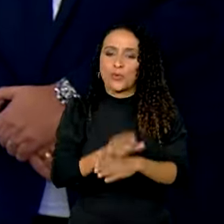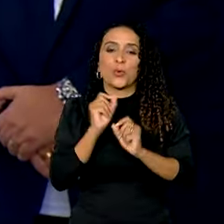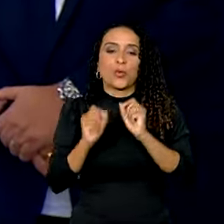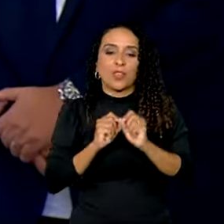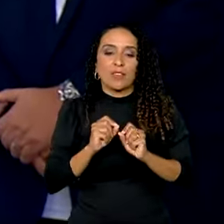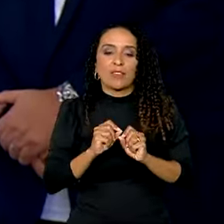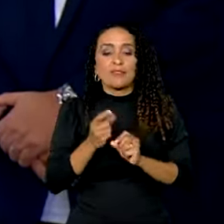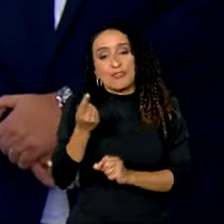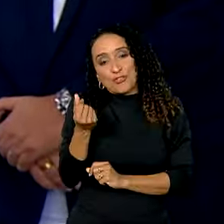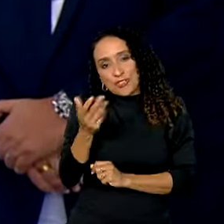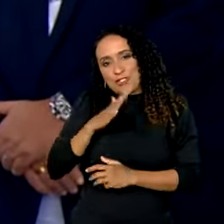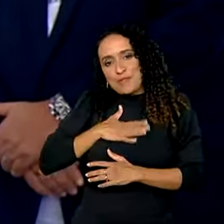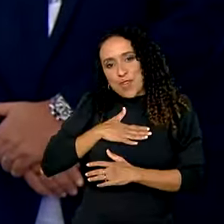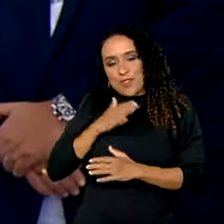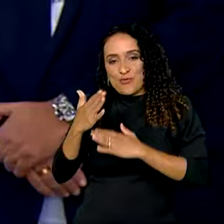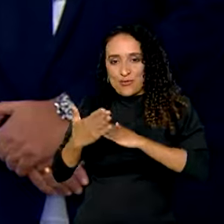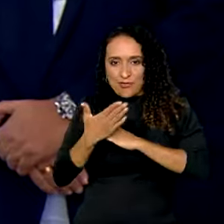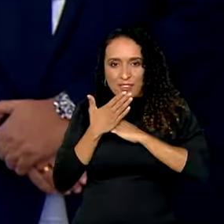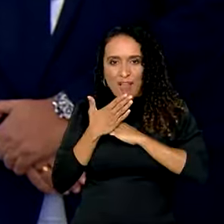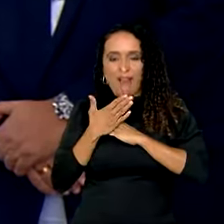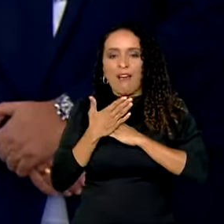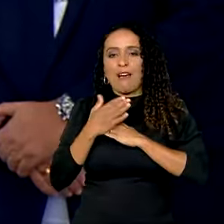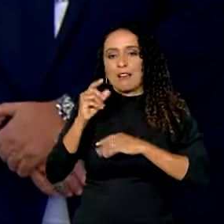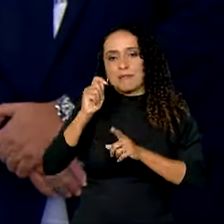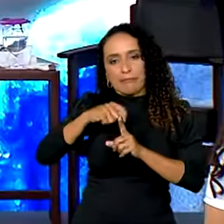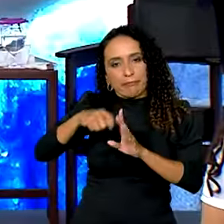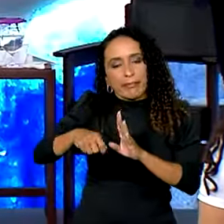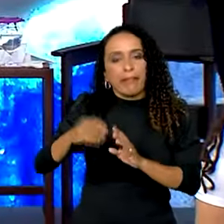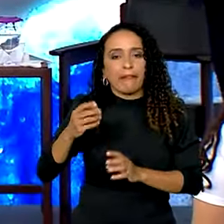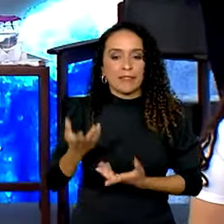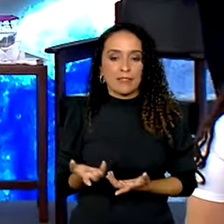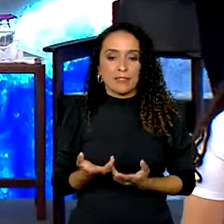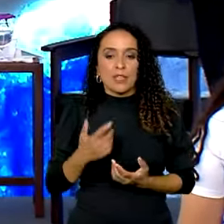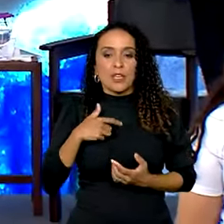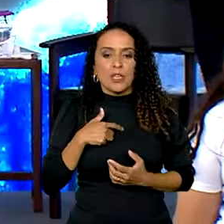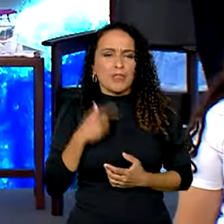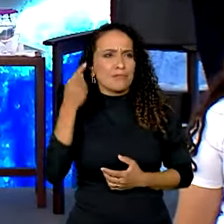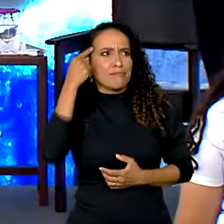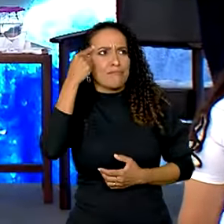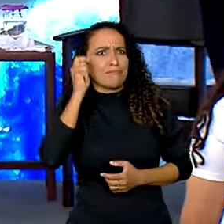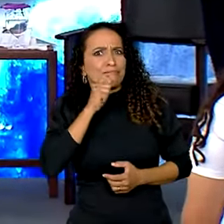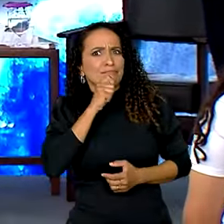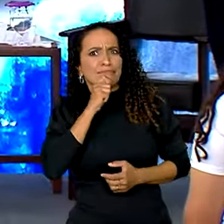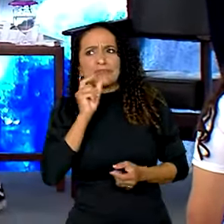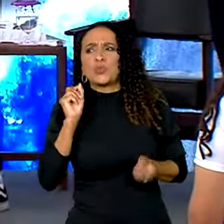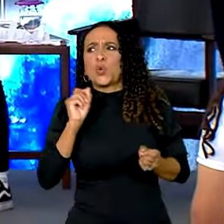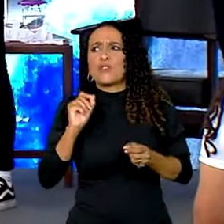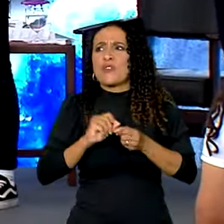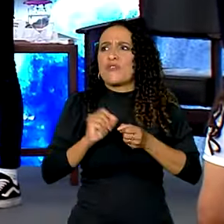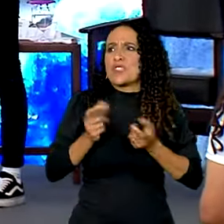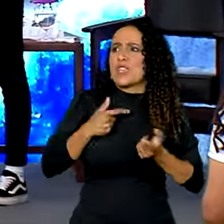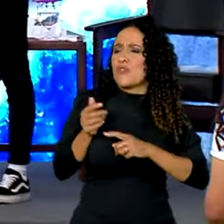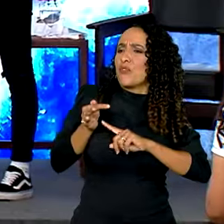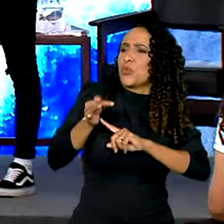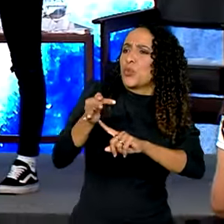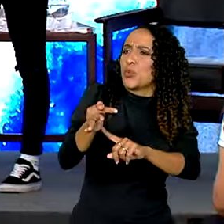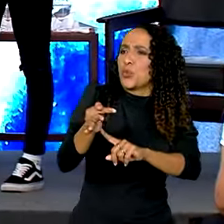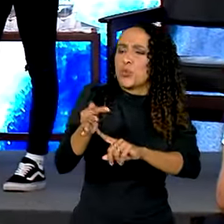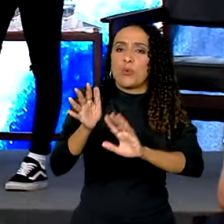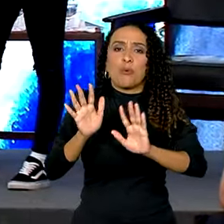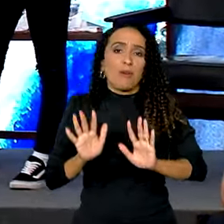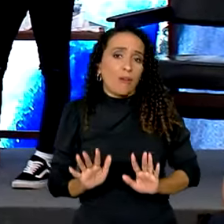O dinheiro vai me ajudar na renda mensal, né? Eu não tinha pensado ainda no que eu queria para o meu futuro.